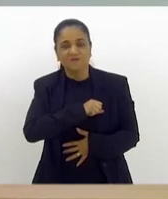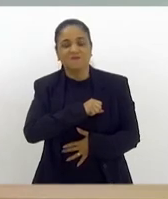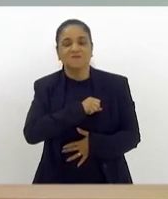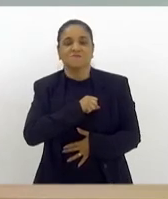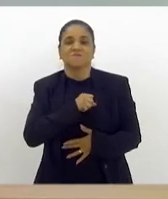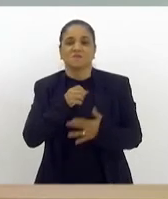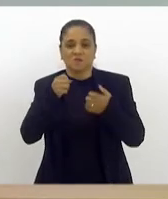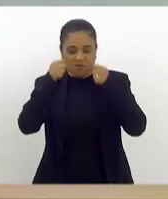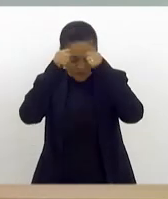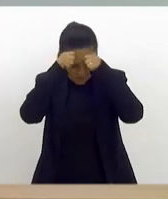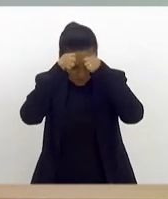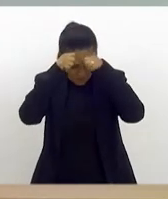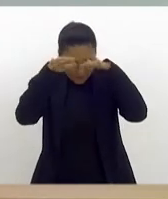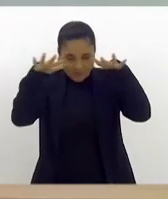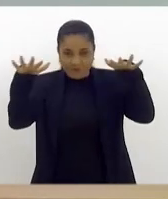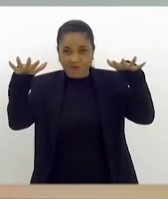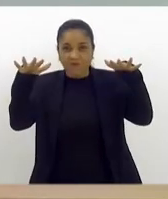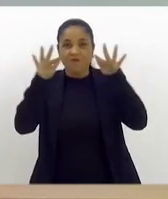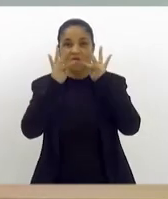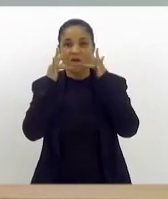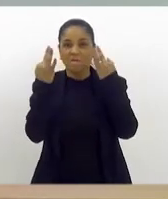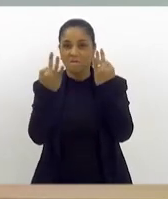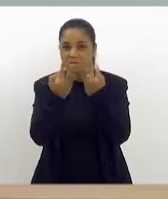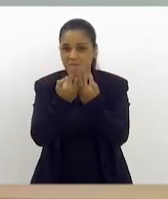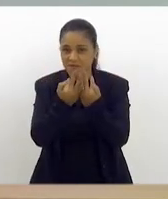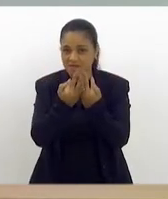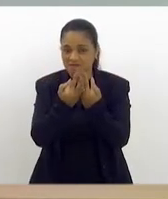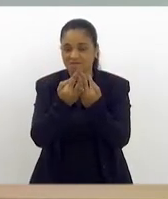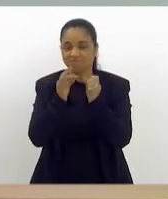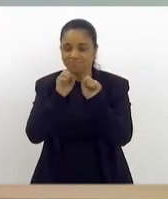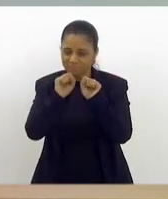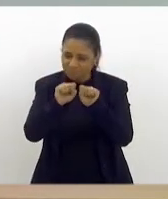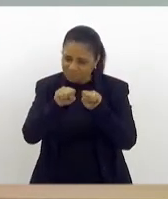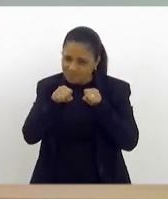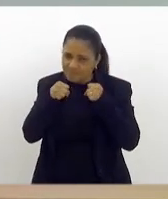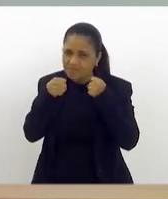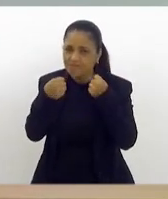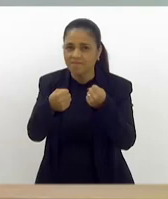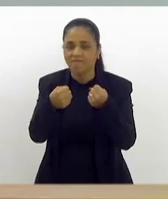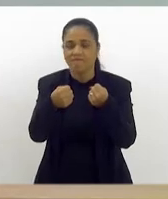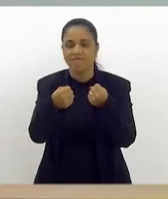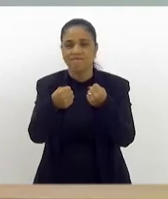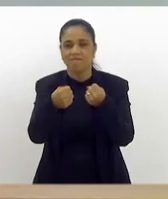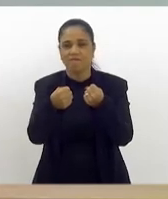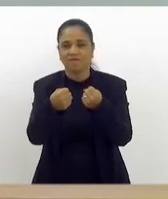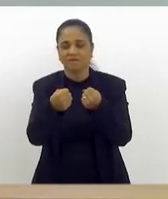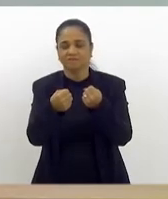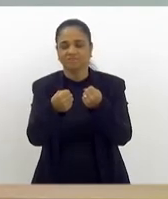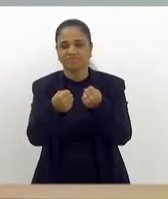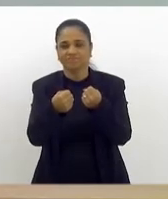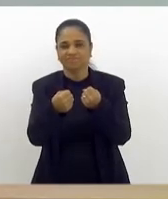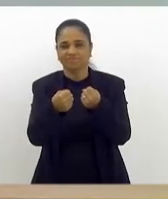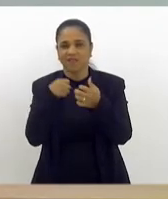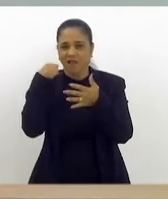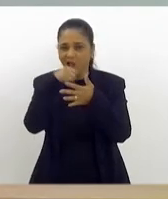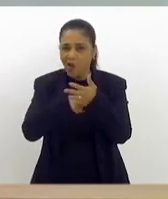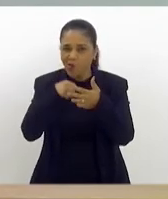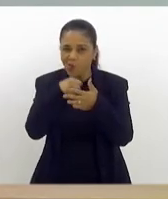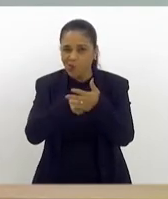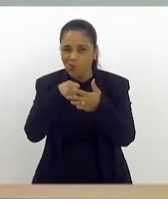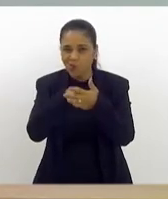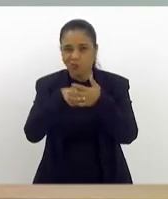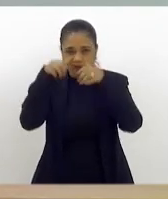e pelos familiares que defendem esta causa e eu tenho certeza que vocês vão se